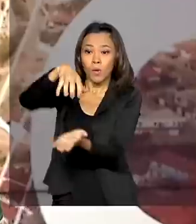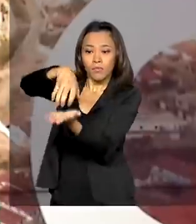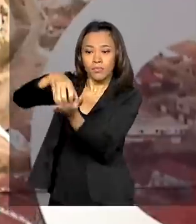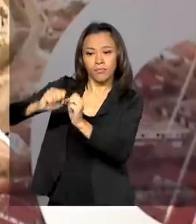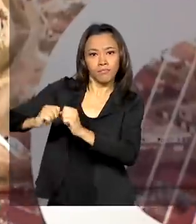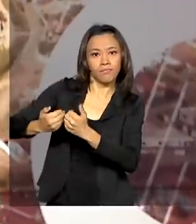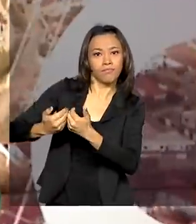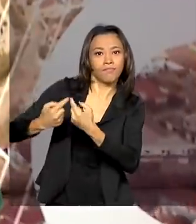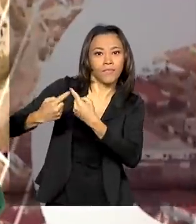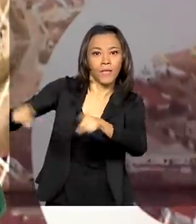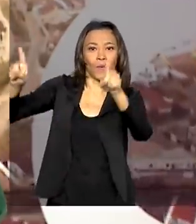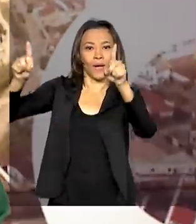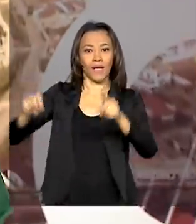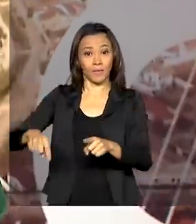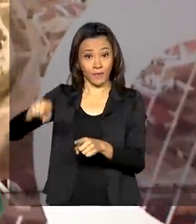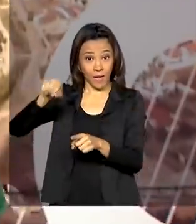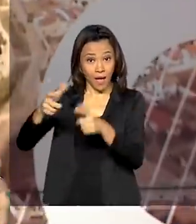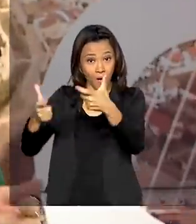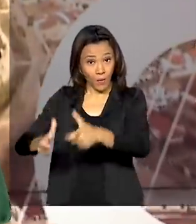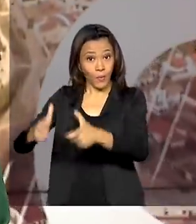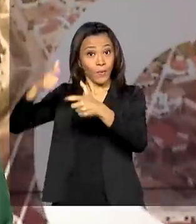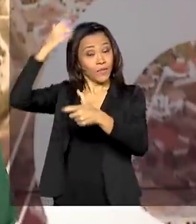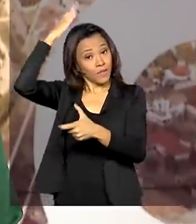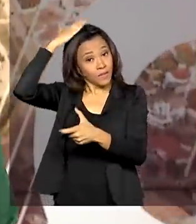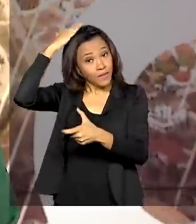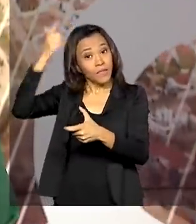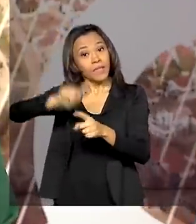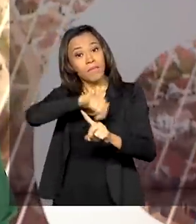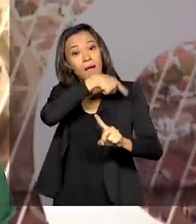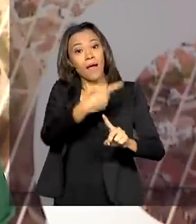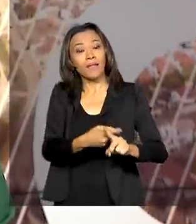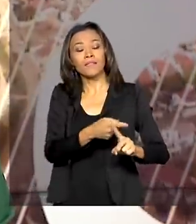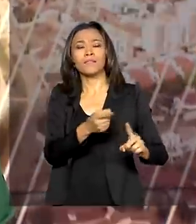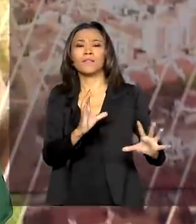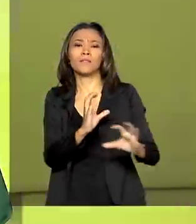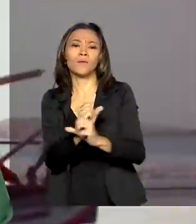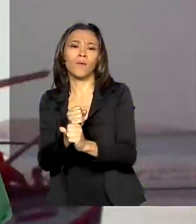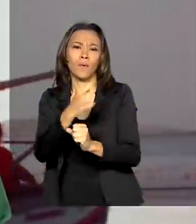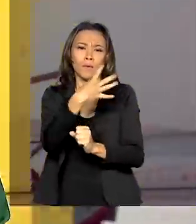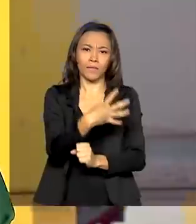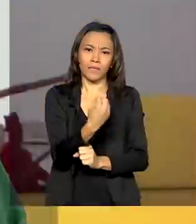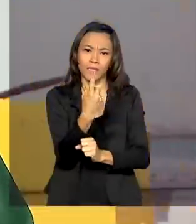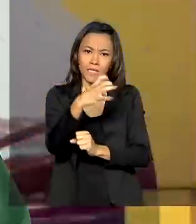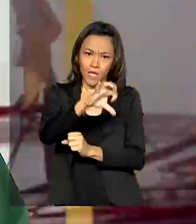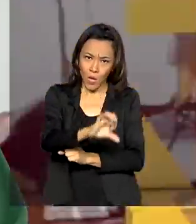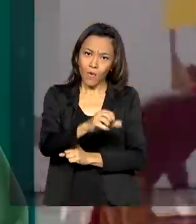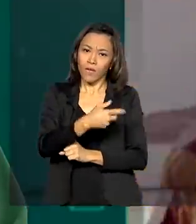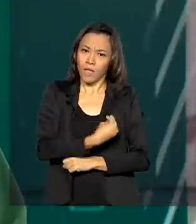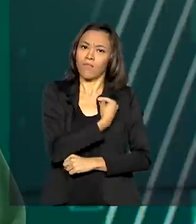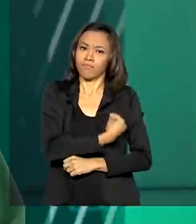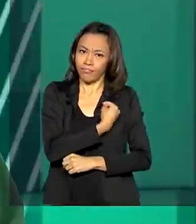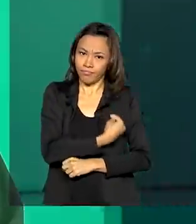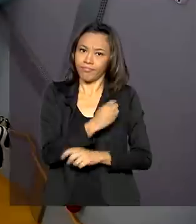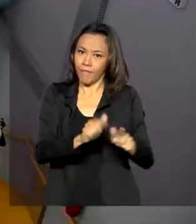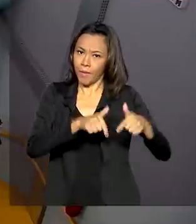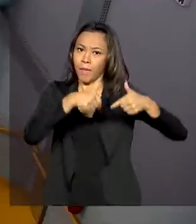Renascença, no Paraná, e se soma a outras 419 que estão em operação atualmente no Brasil.